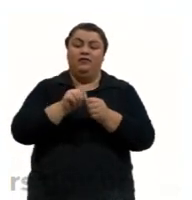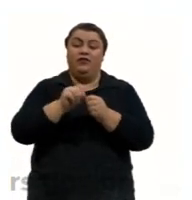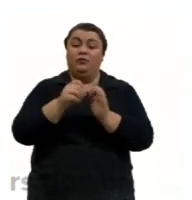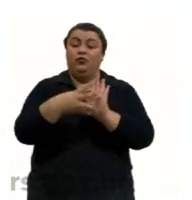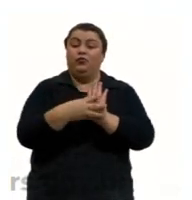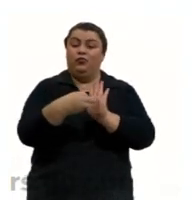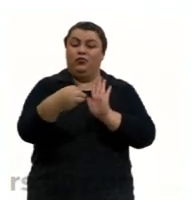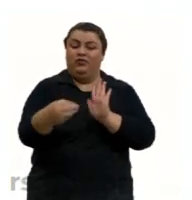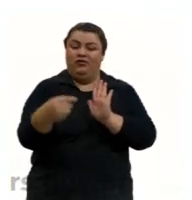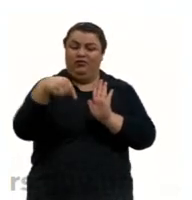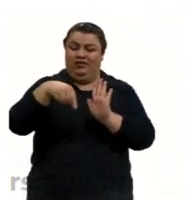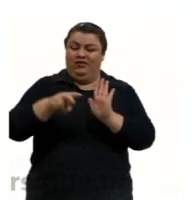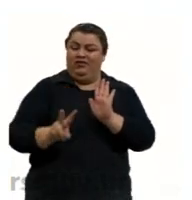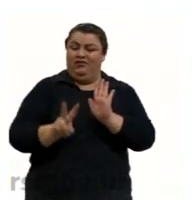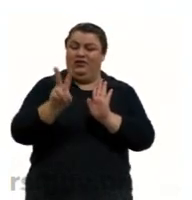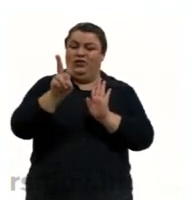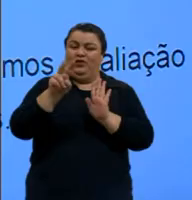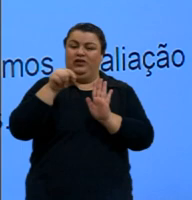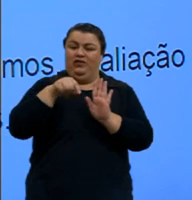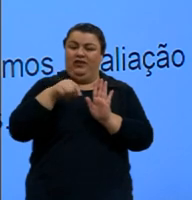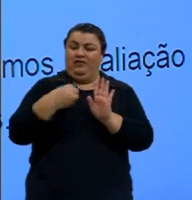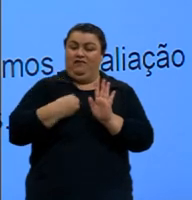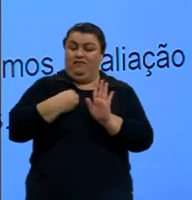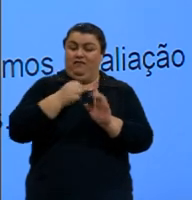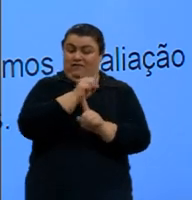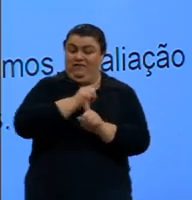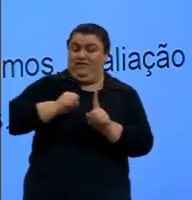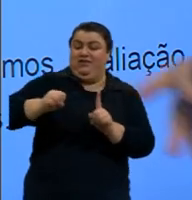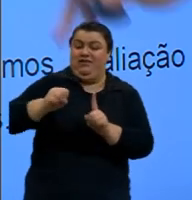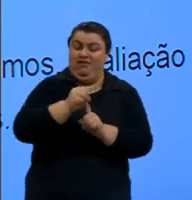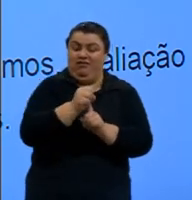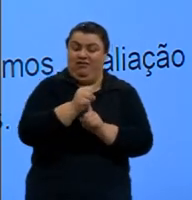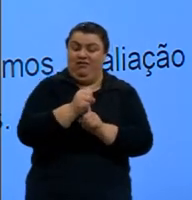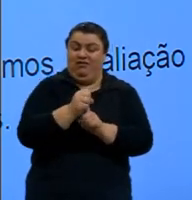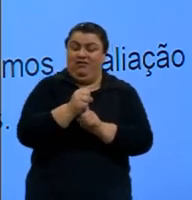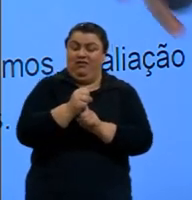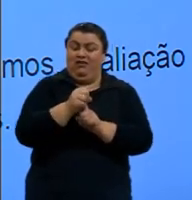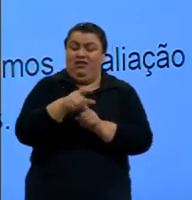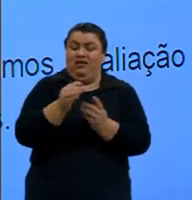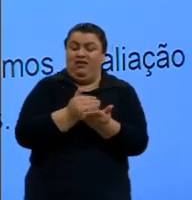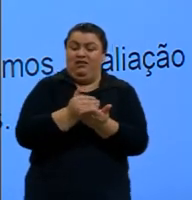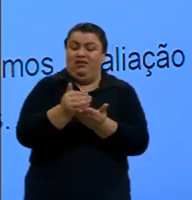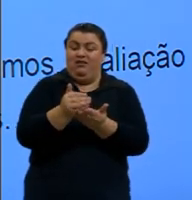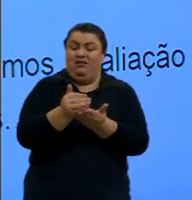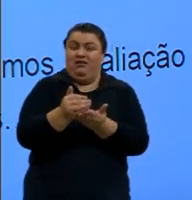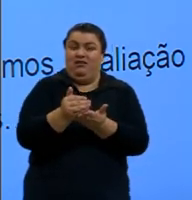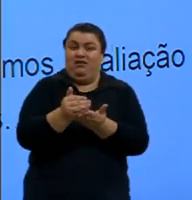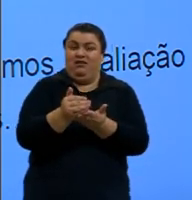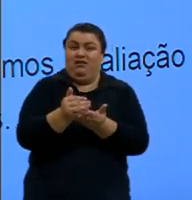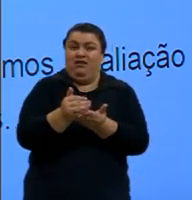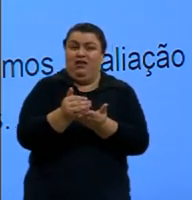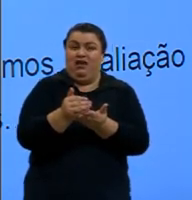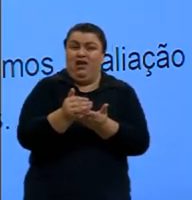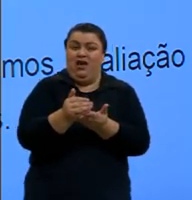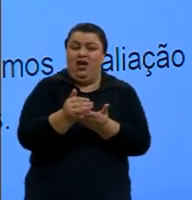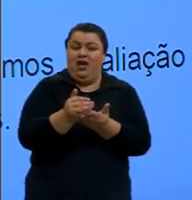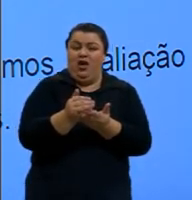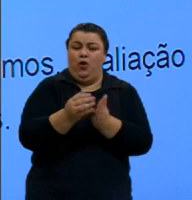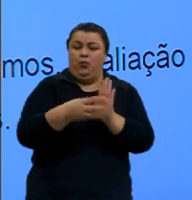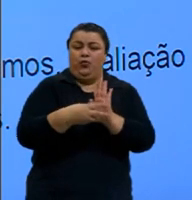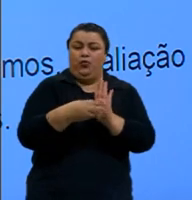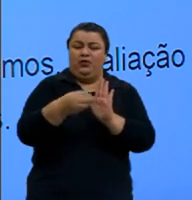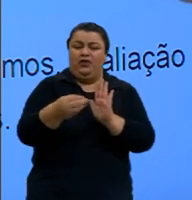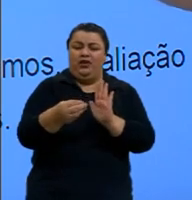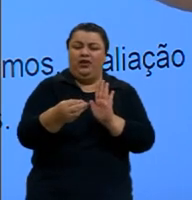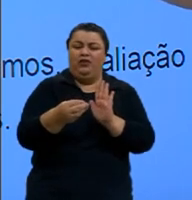esses valores. A socialização, esse processo de socialização, ele acaba repassando para nós